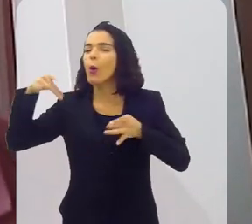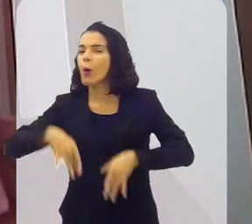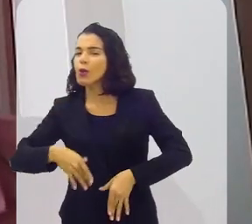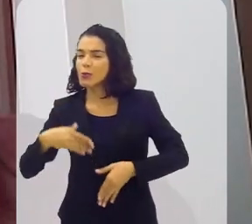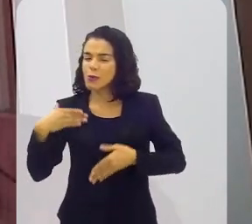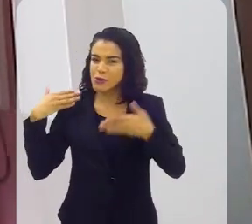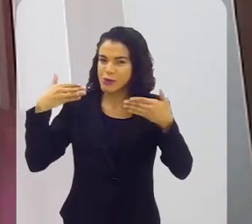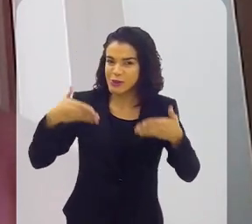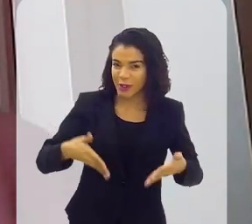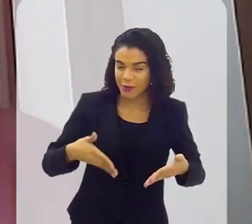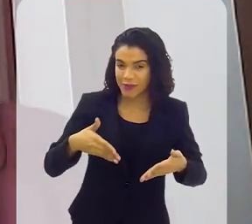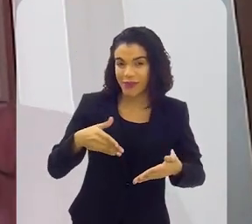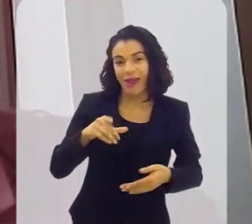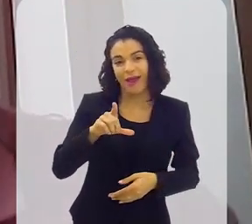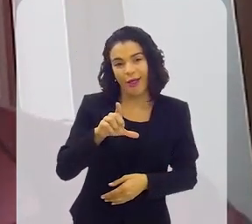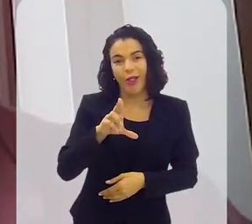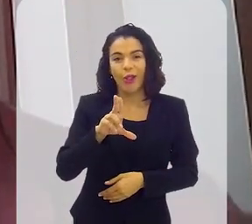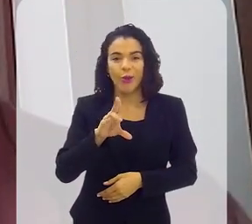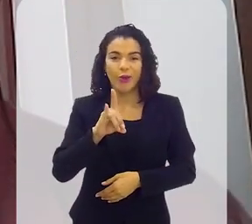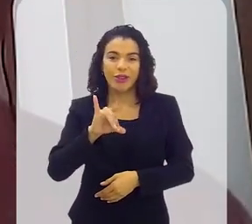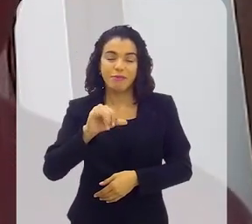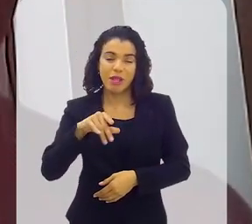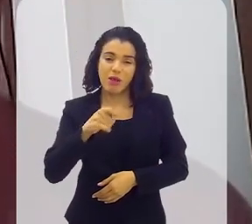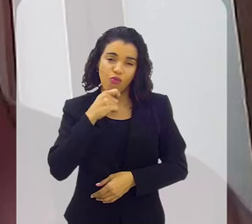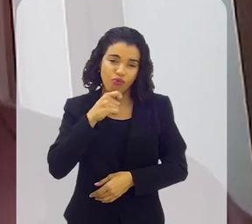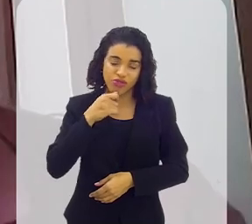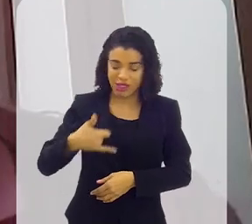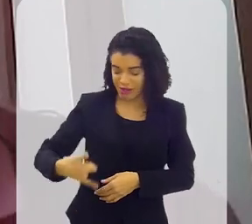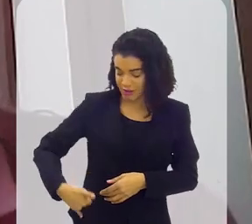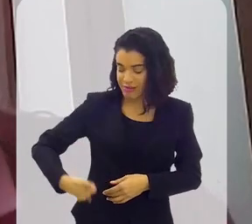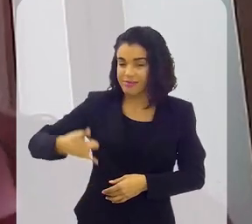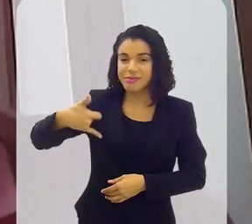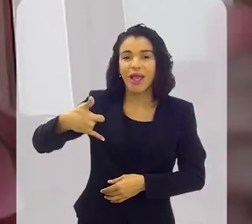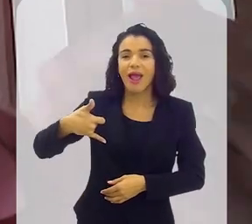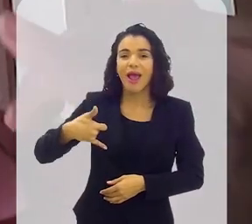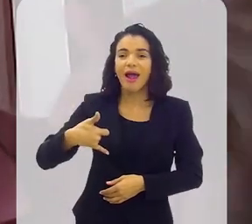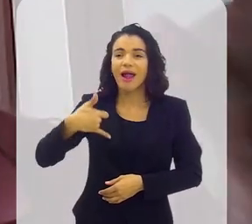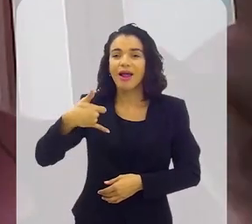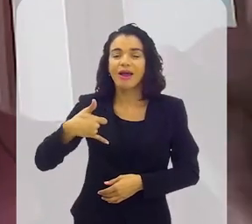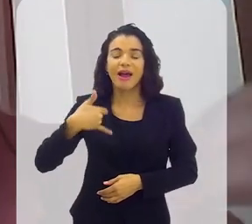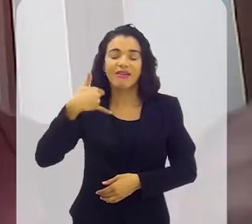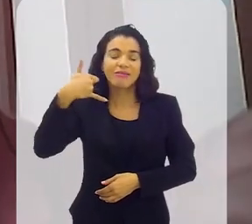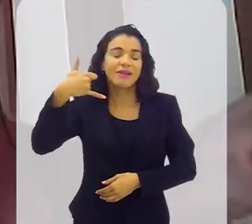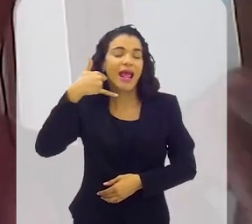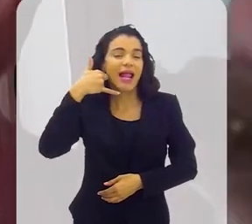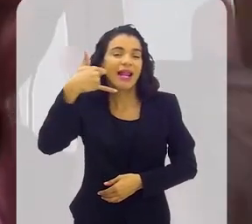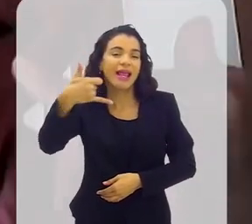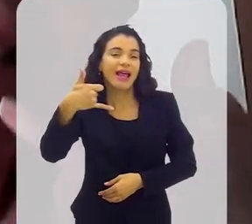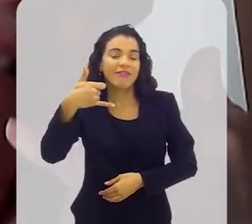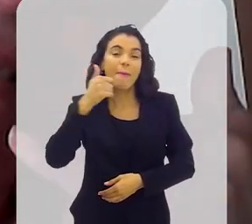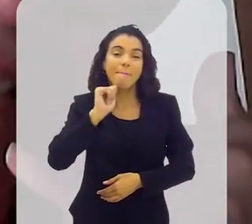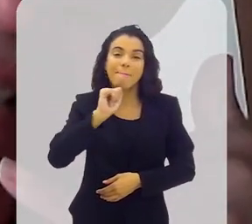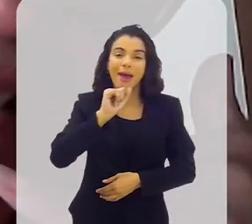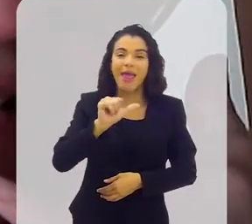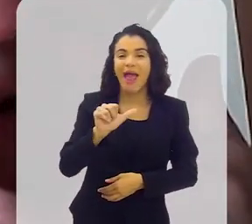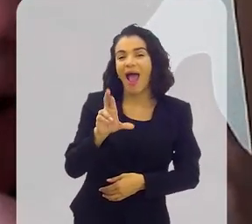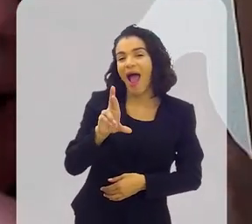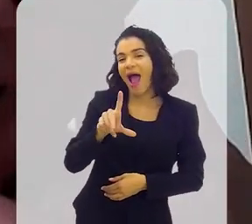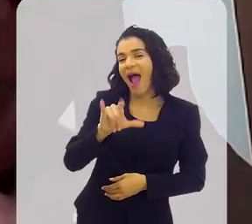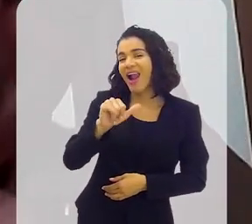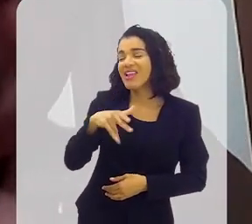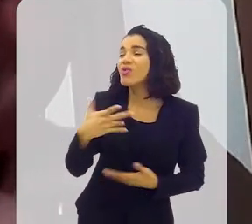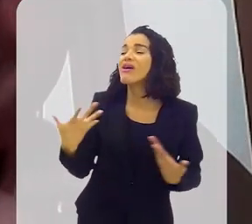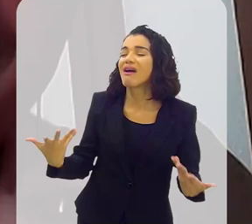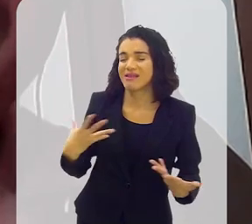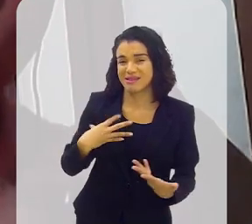vezes, Ludmilla, tempo que não existia celular, ela ligava para a mãe do Arlindo e falava com a tia Aracy. Quando Aracy,